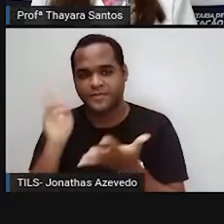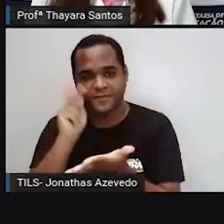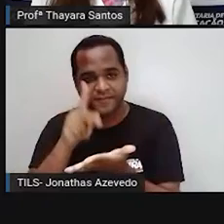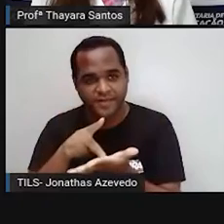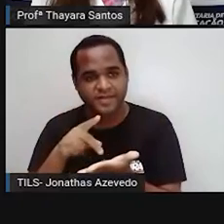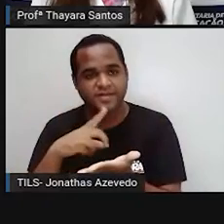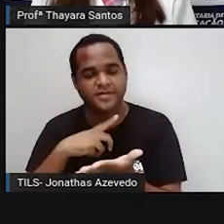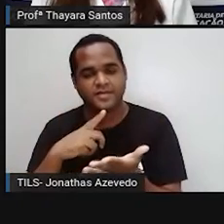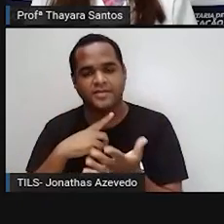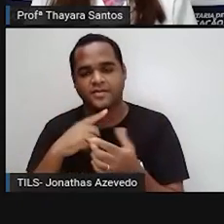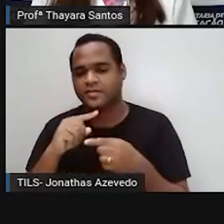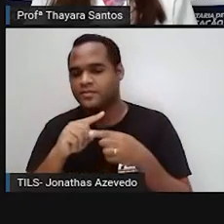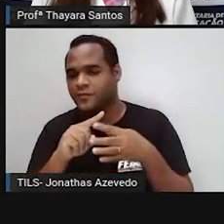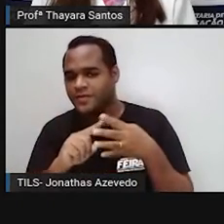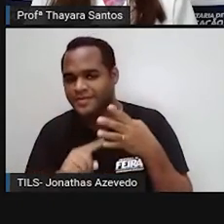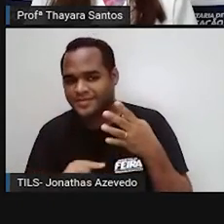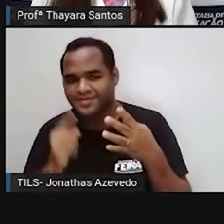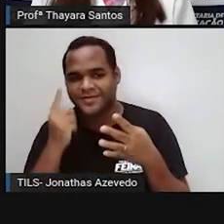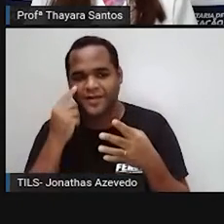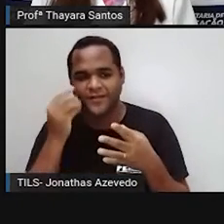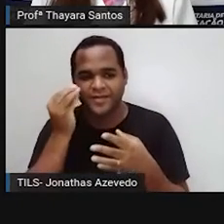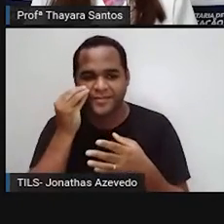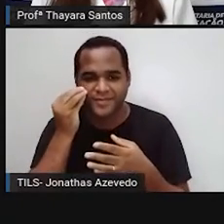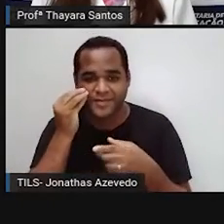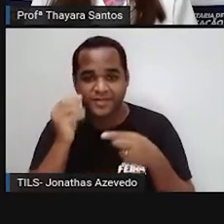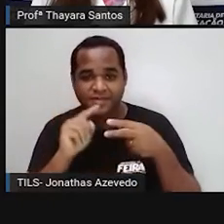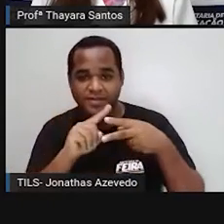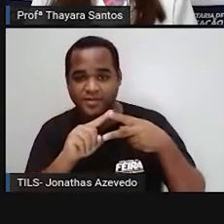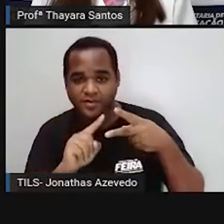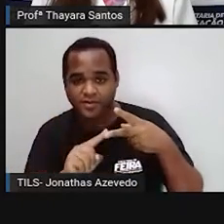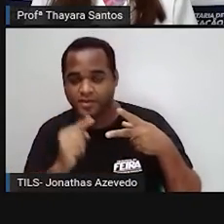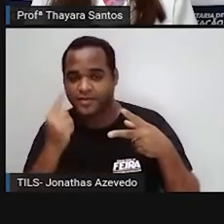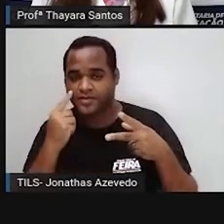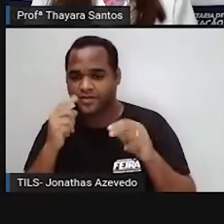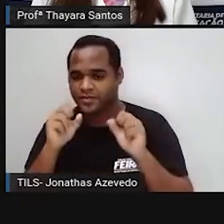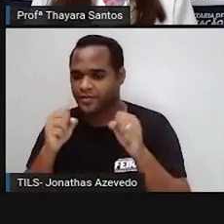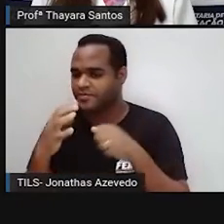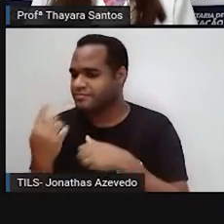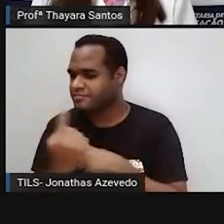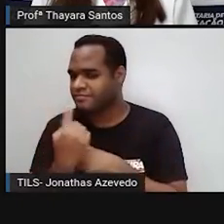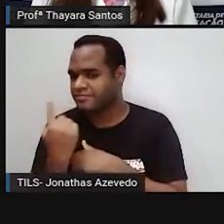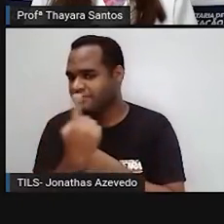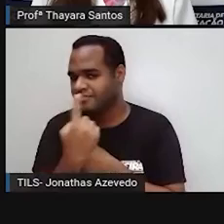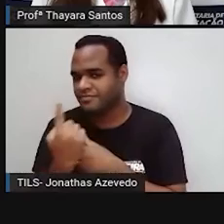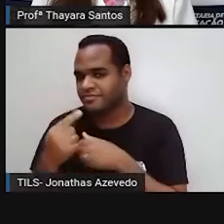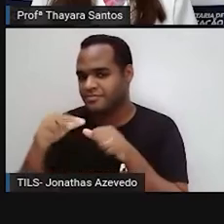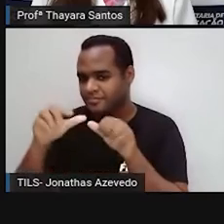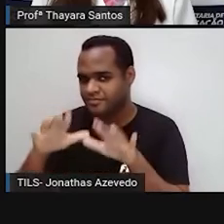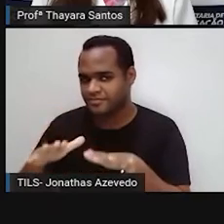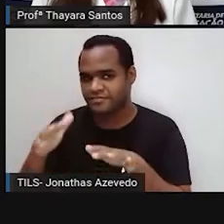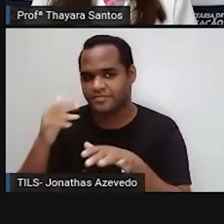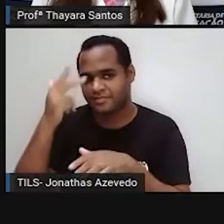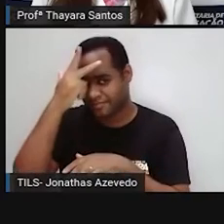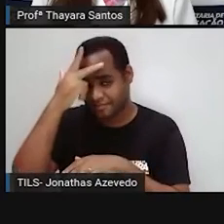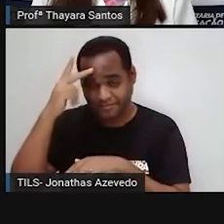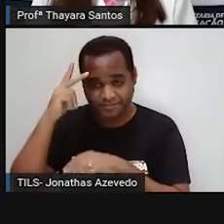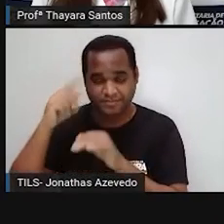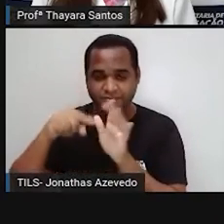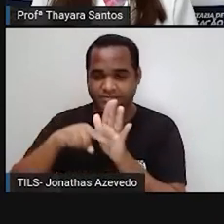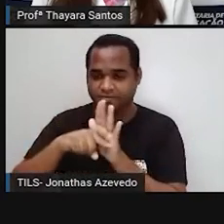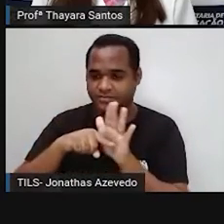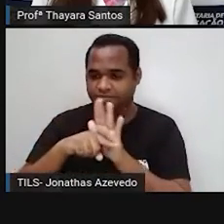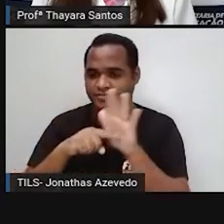expedições científicas. Duas em um refúgio em que eu fiquei isolada com outros pesquisadores durante quatro